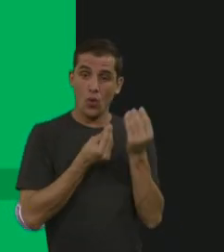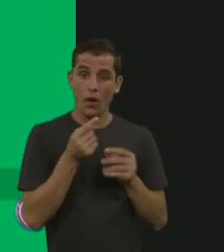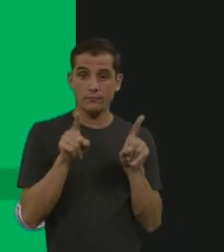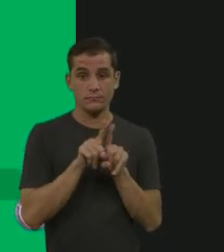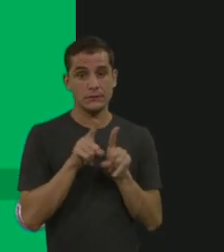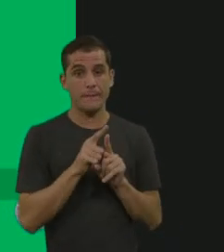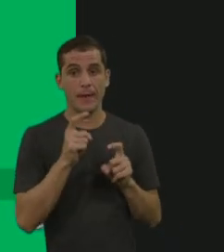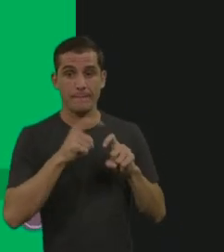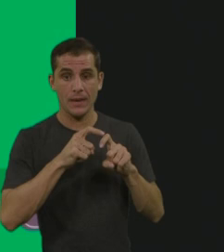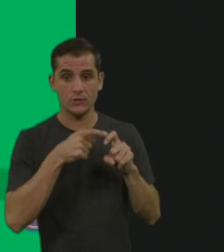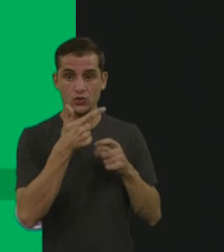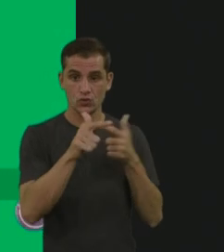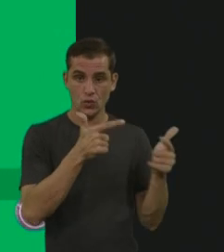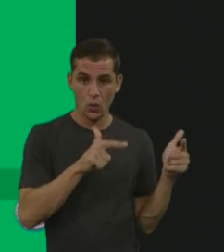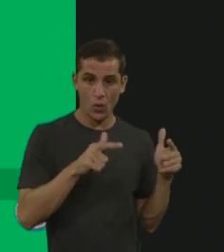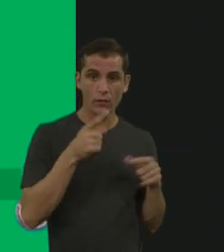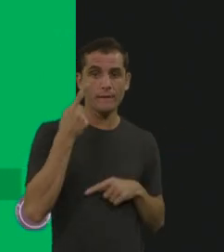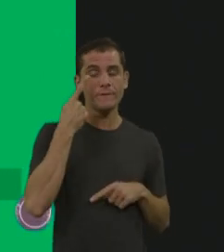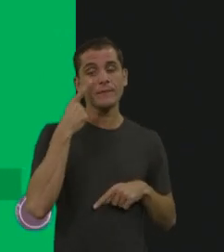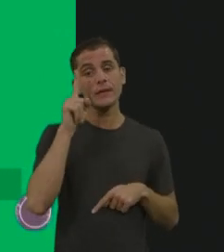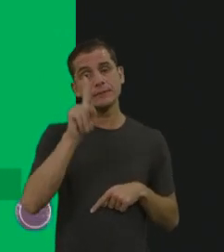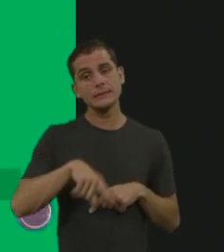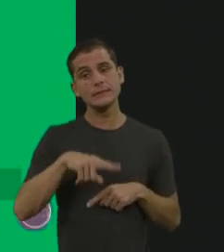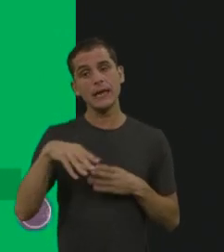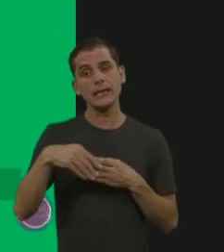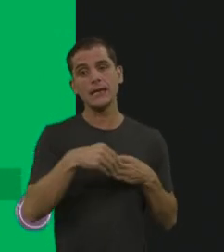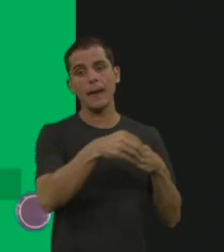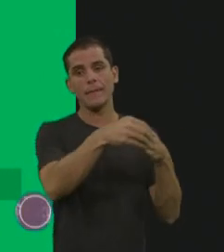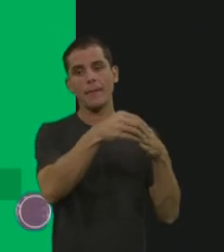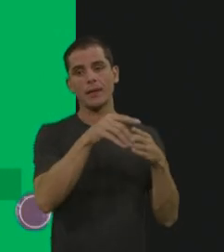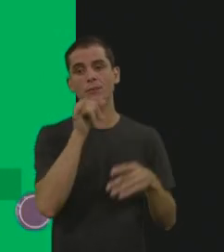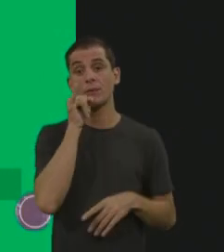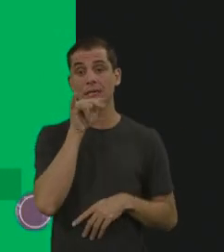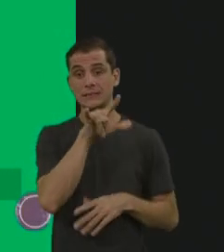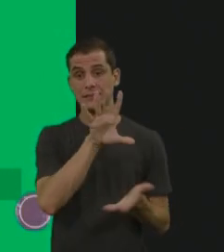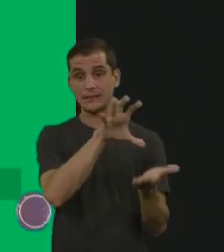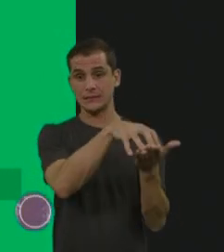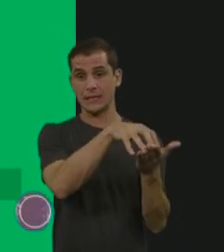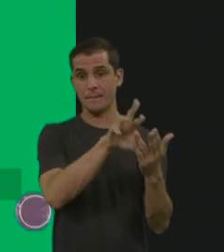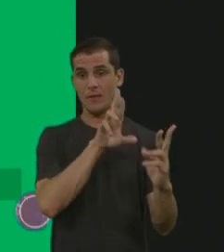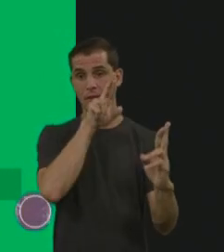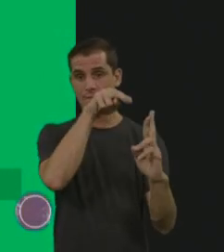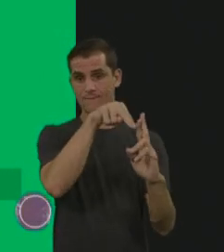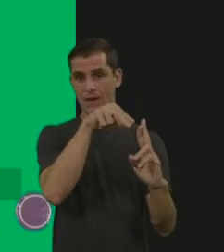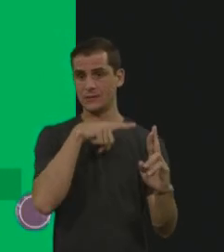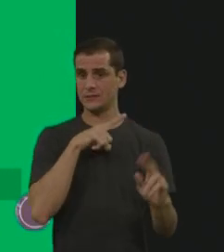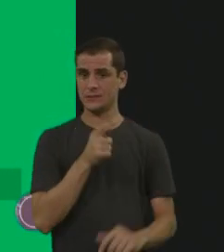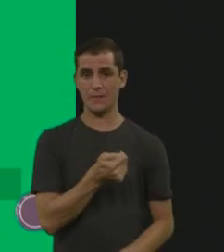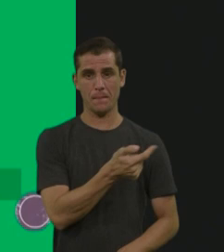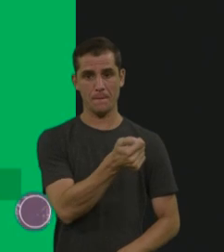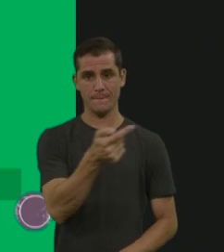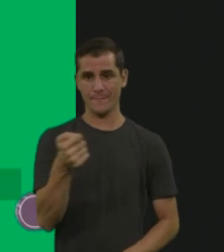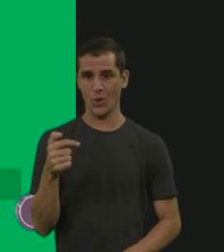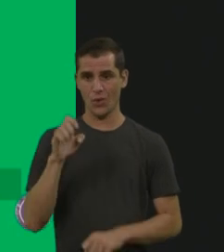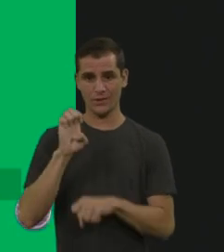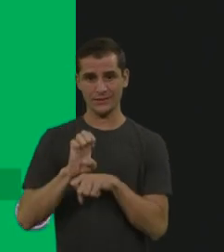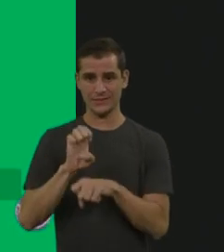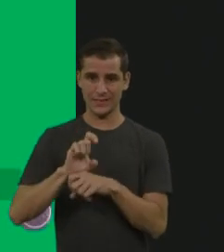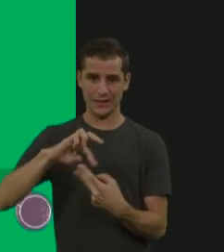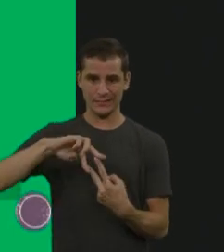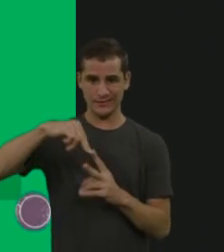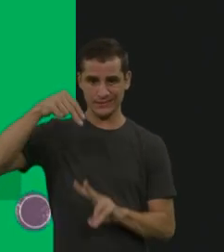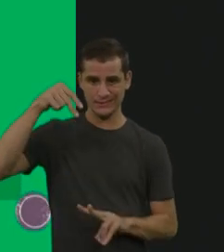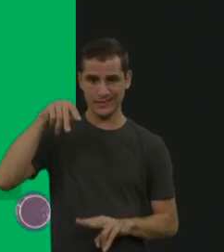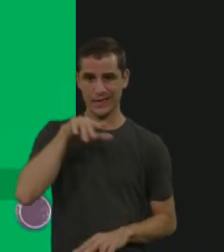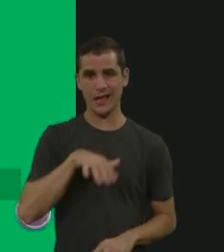alunos, né? O encaminhamento pra um centro de referência, nós somos poucos no estado de geneticistas, né? Eu nunca sei a